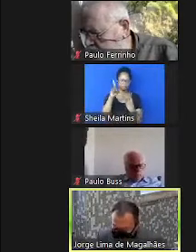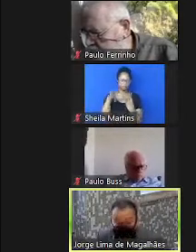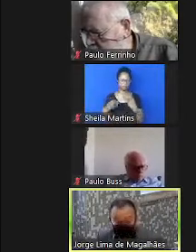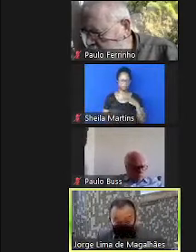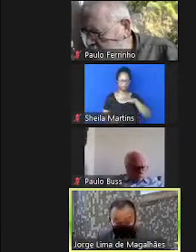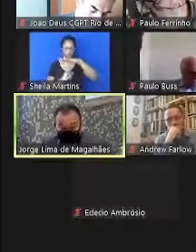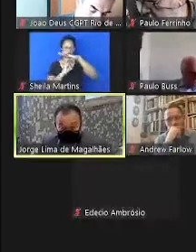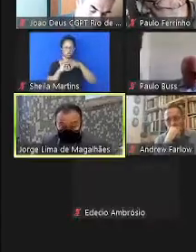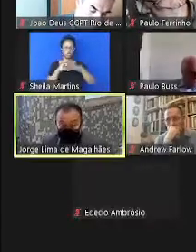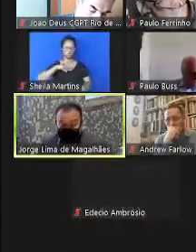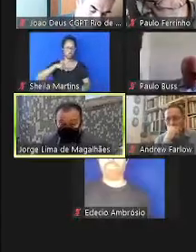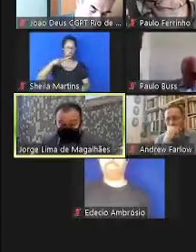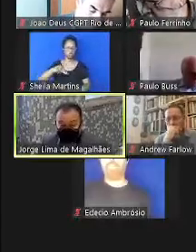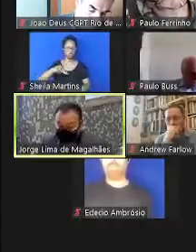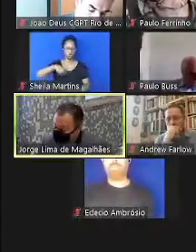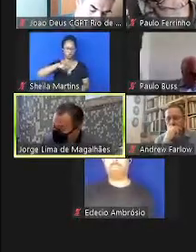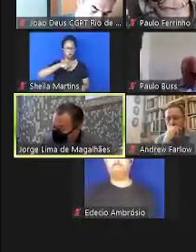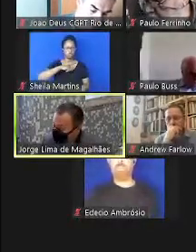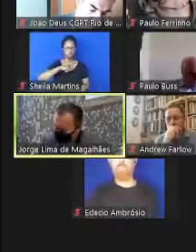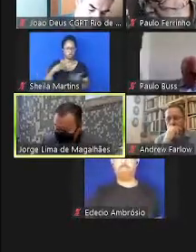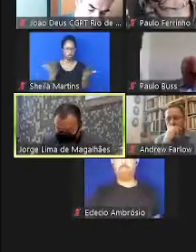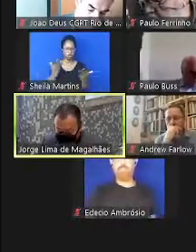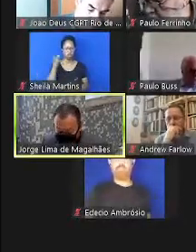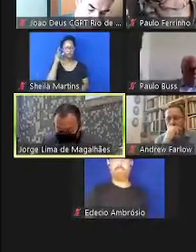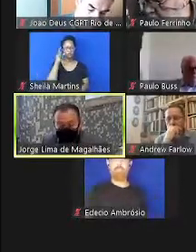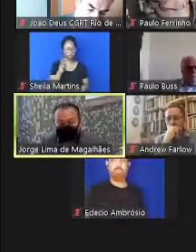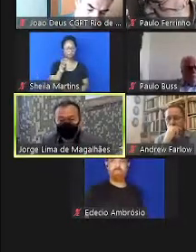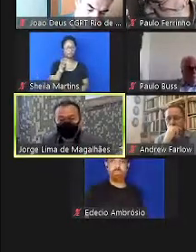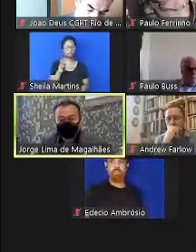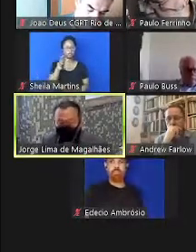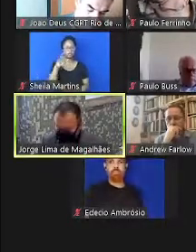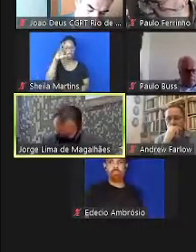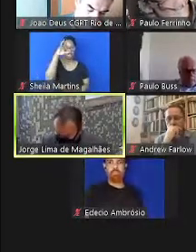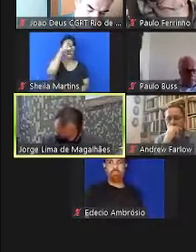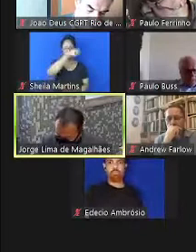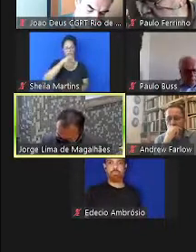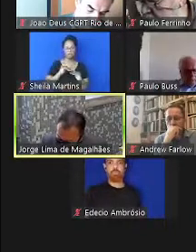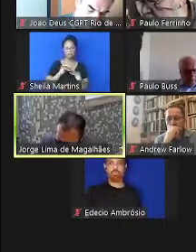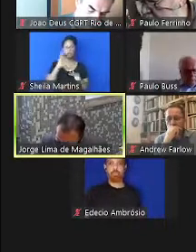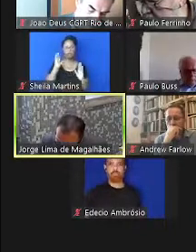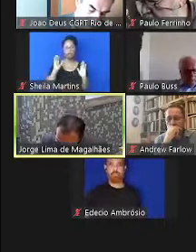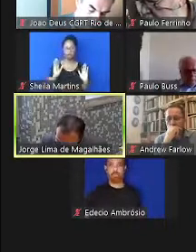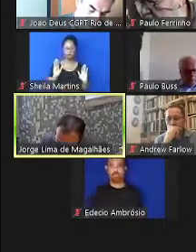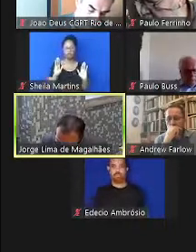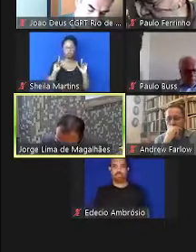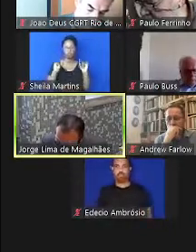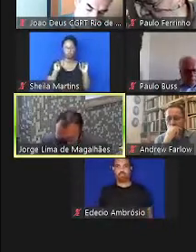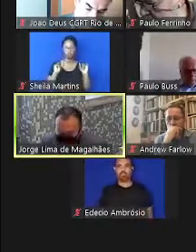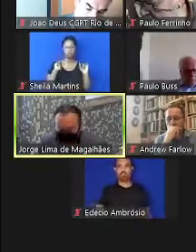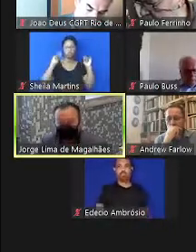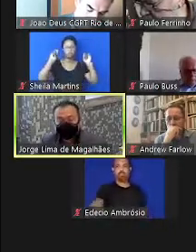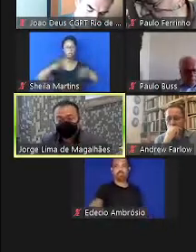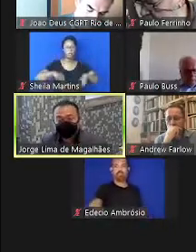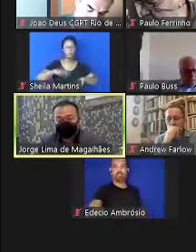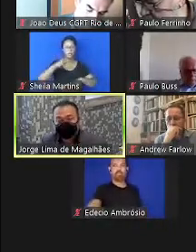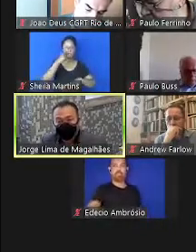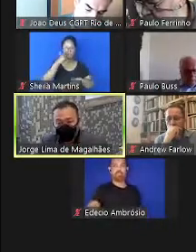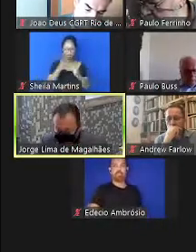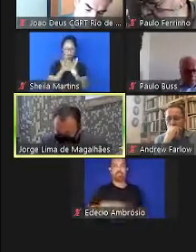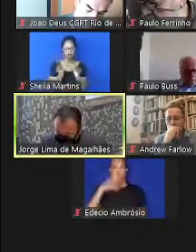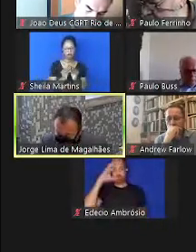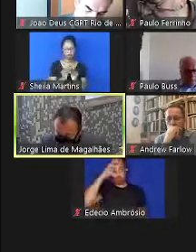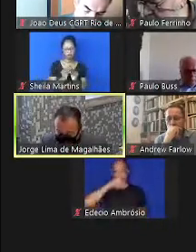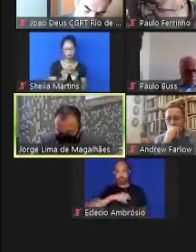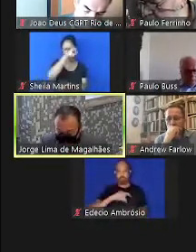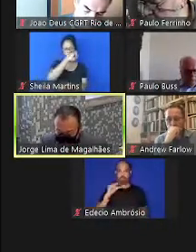colocou, de 1900, é interessante, aprendi mais um um pouco, e o